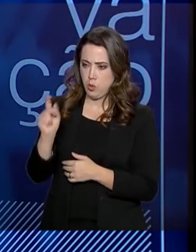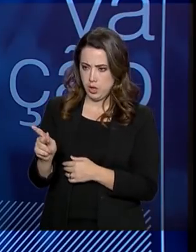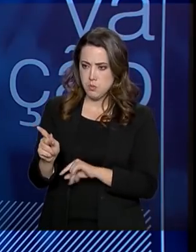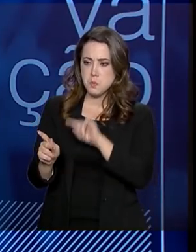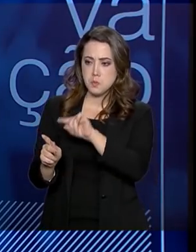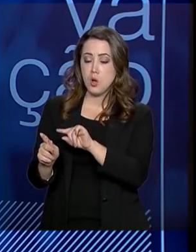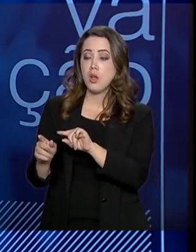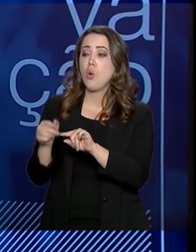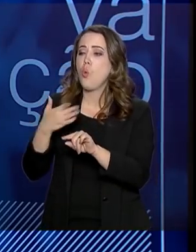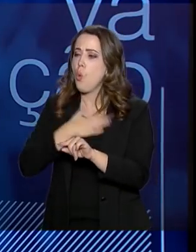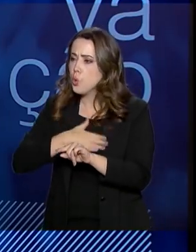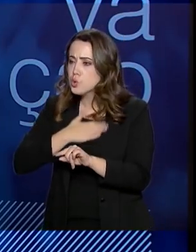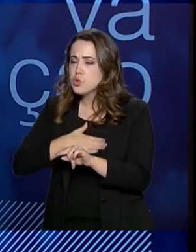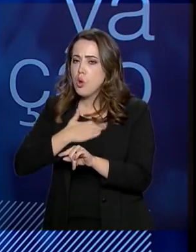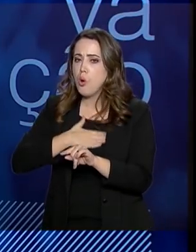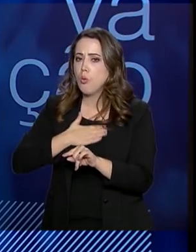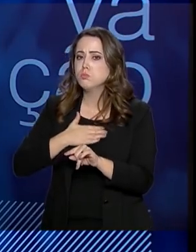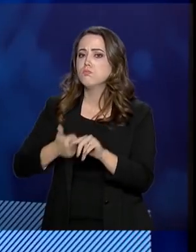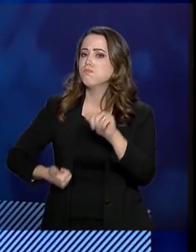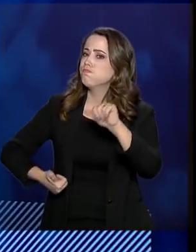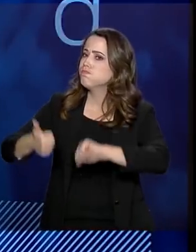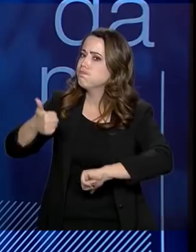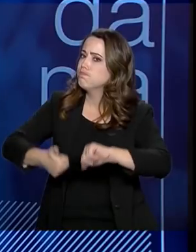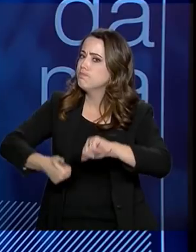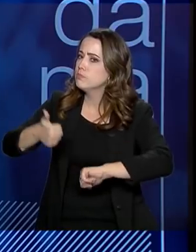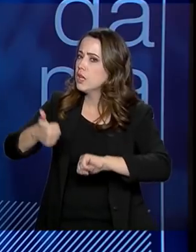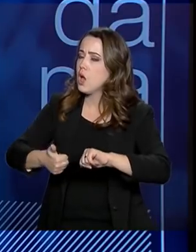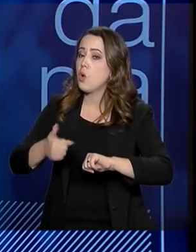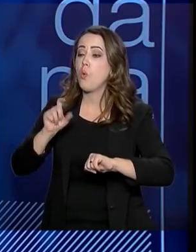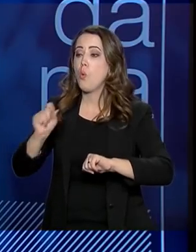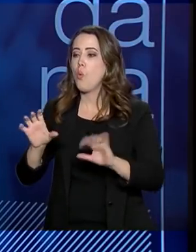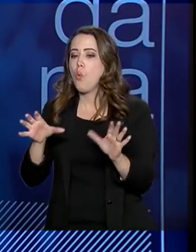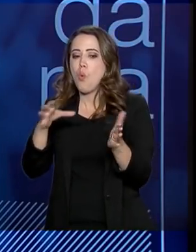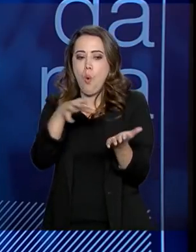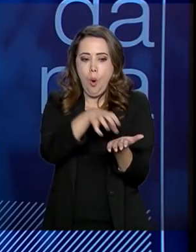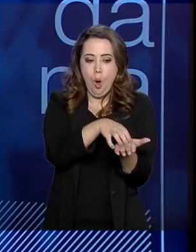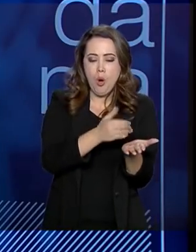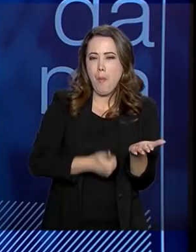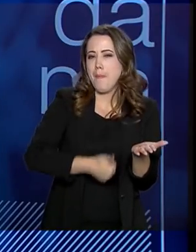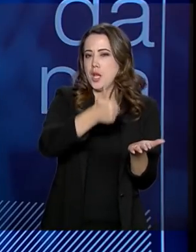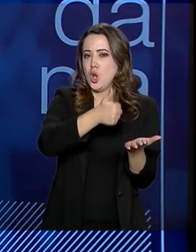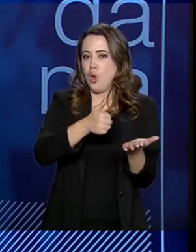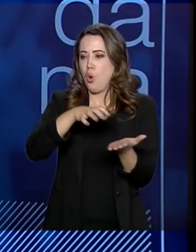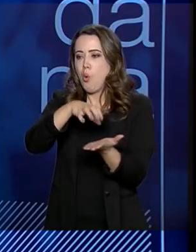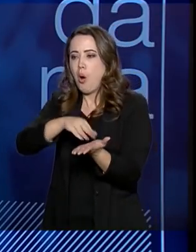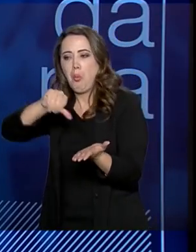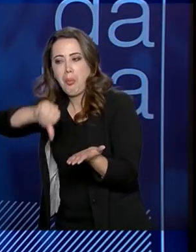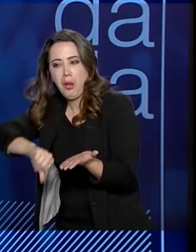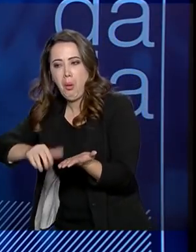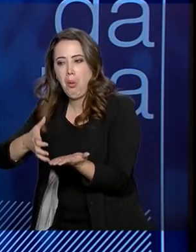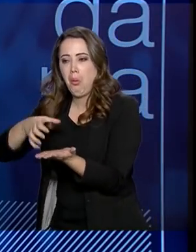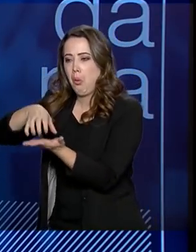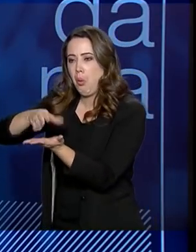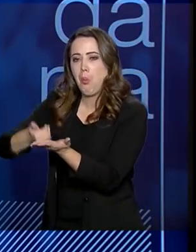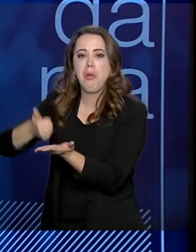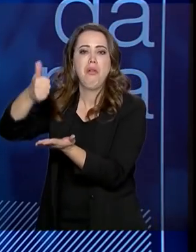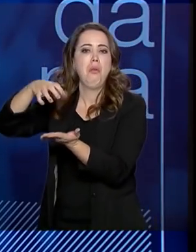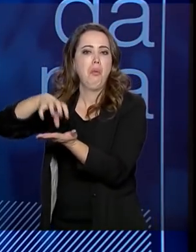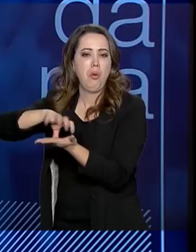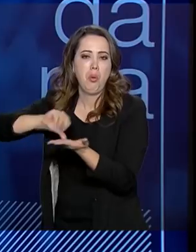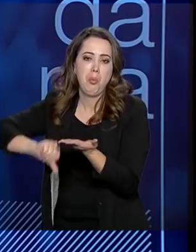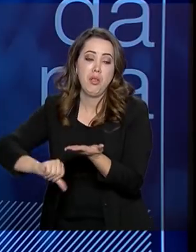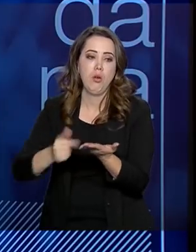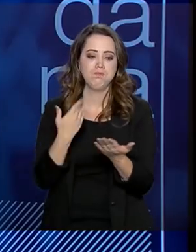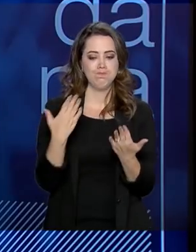todos os serviços. Então, a gente vai poder começar a comparar quem atende melhor, quem atende pior e acelerar esse processo de